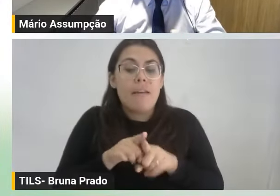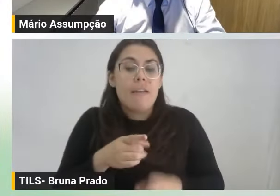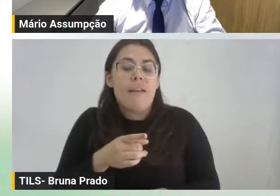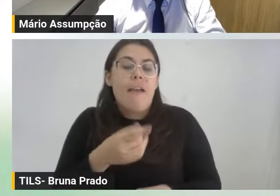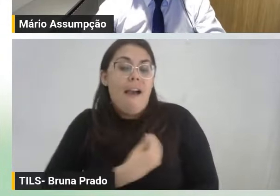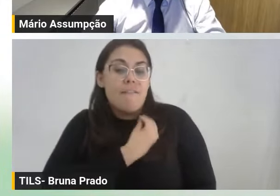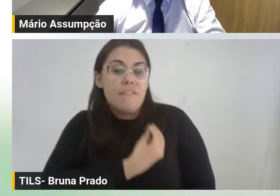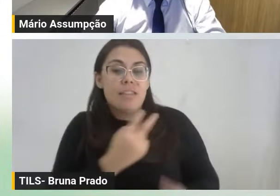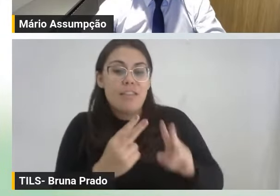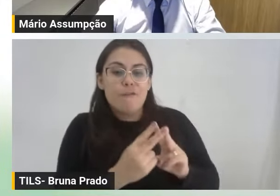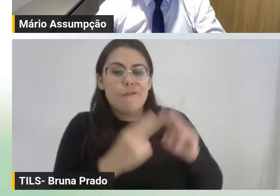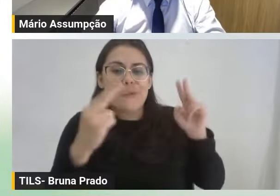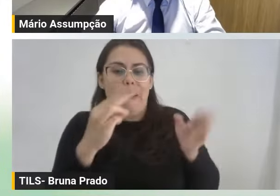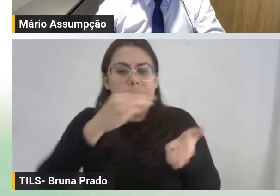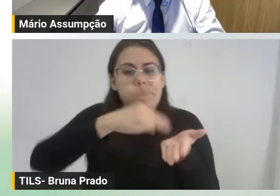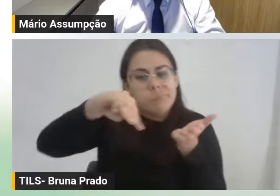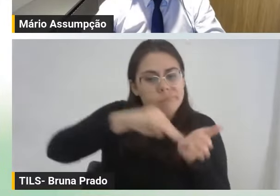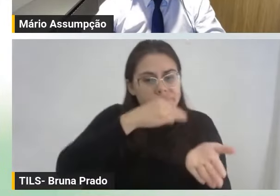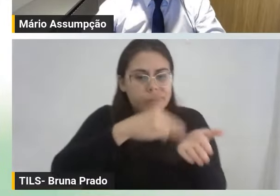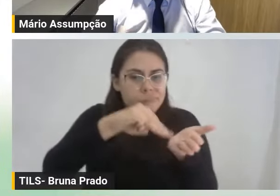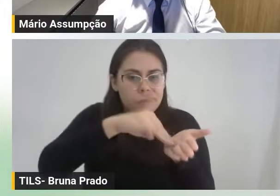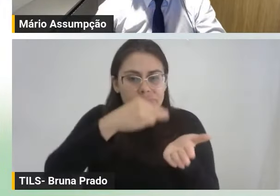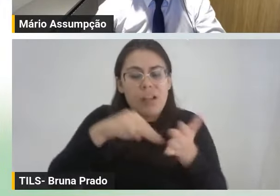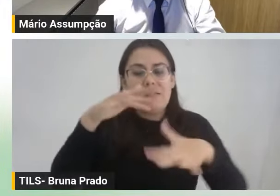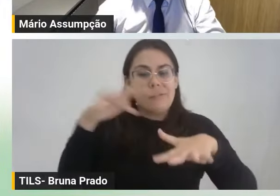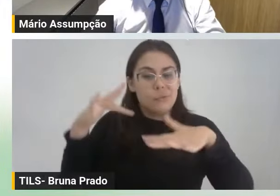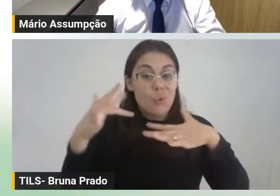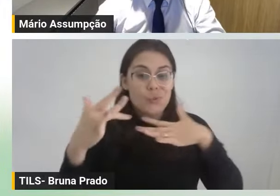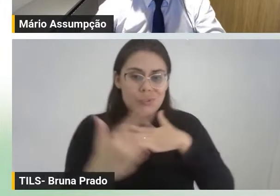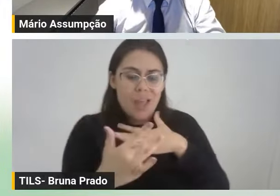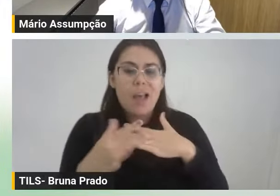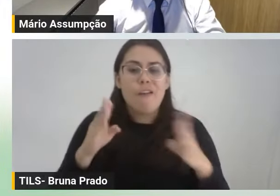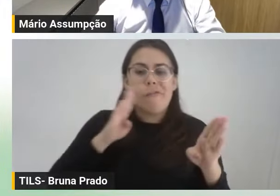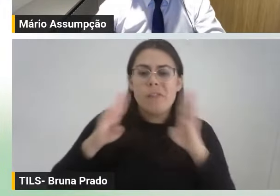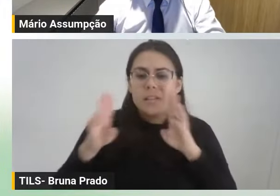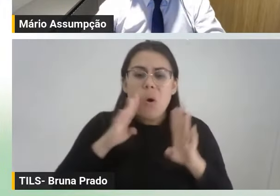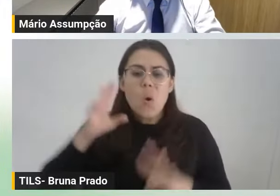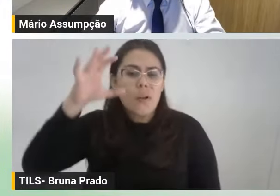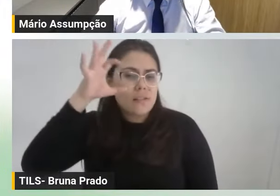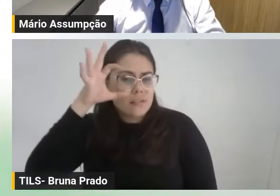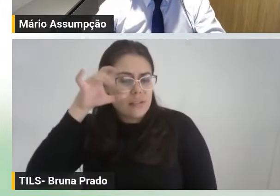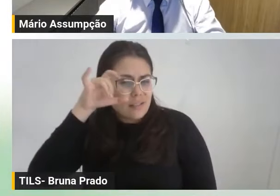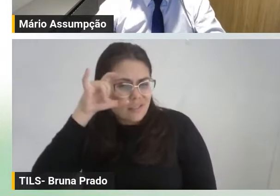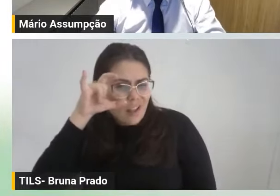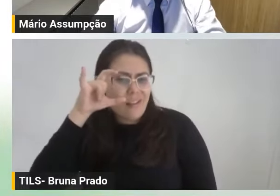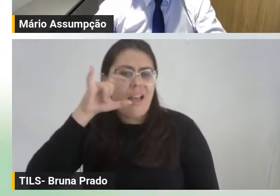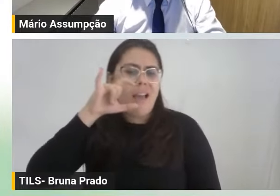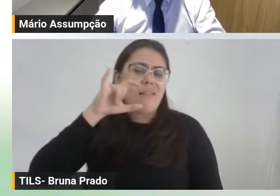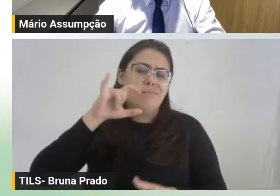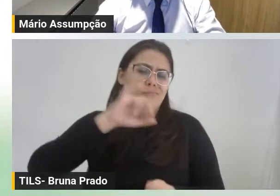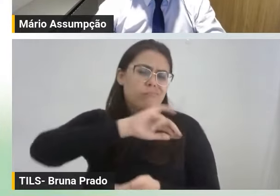às mensagens eletrônicas, ao Facebook, Instagram e todas as redes sociais.